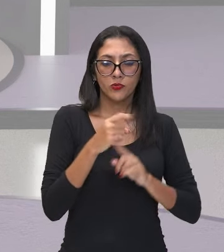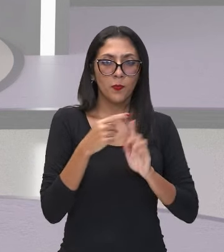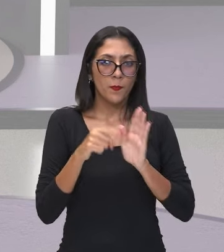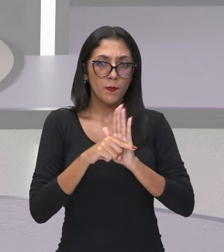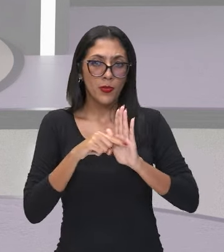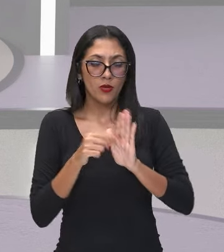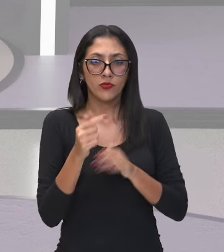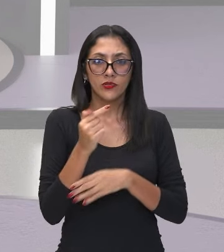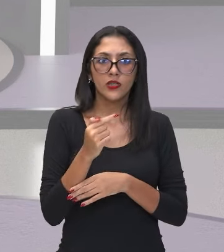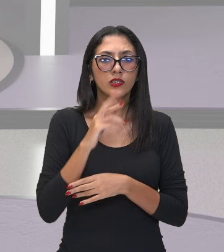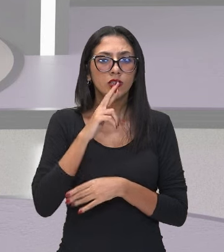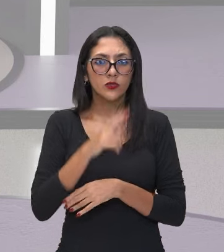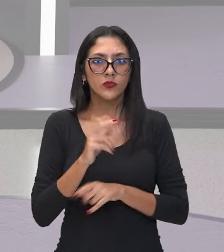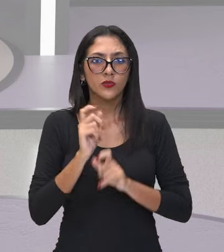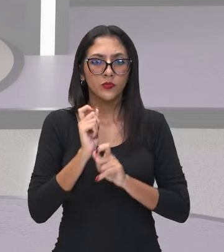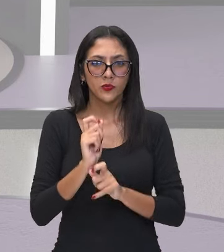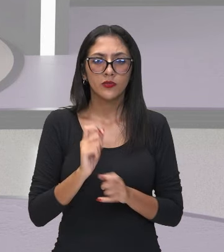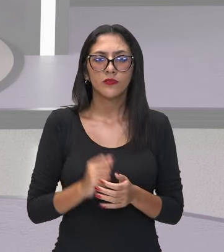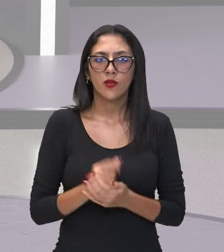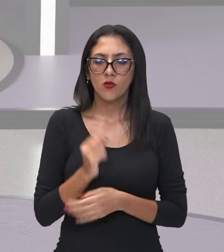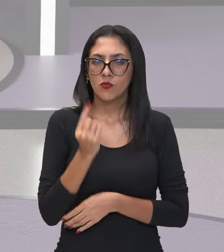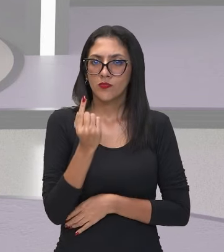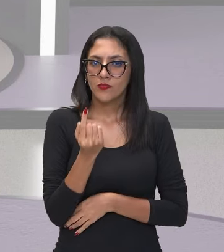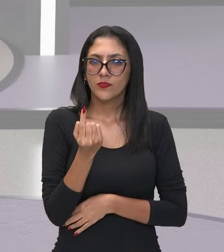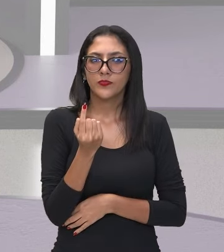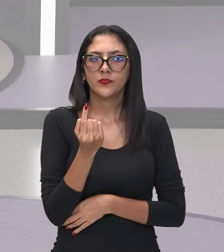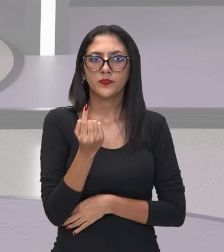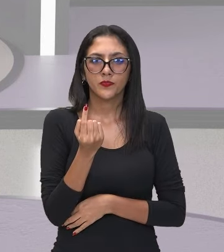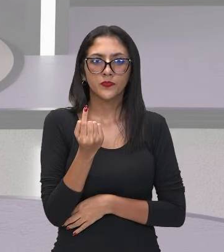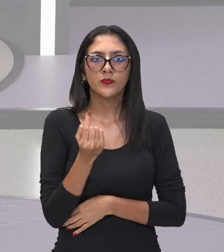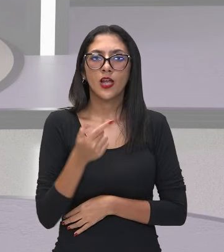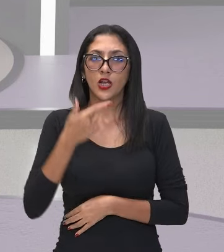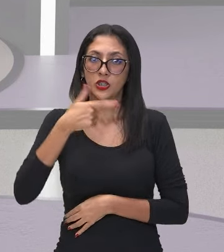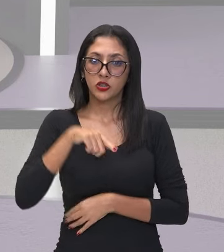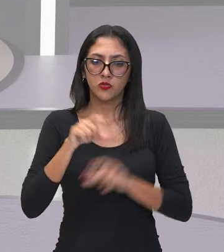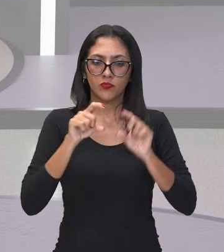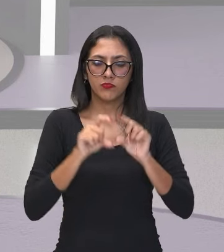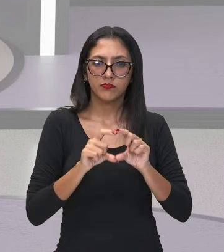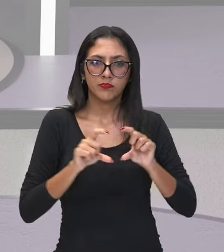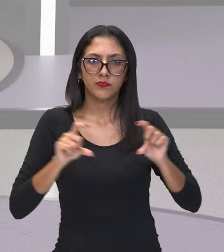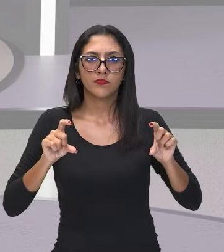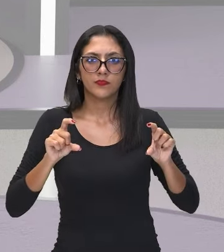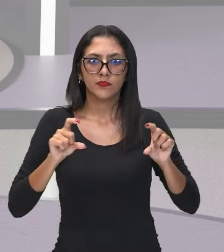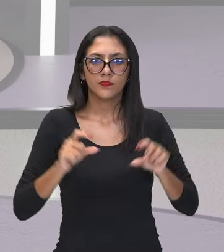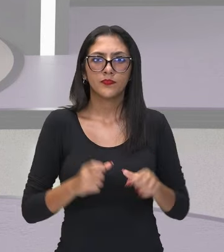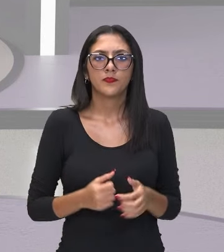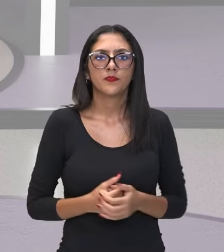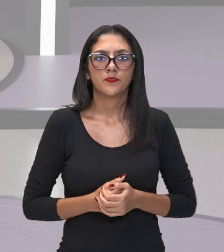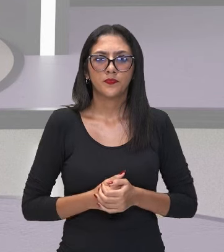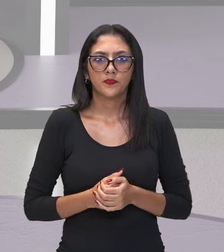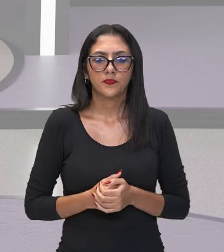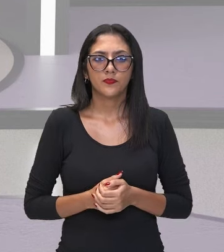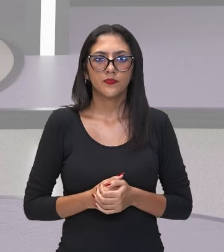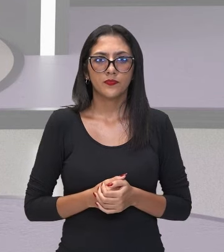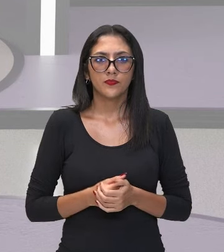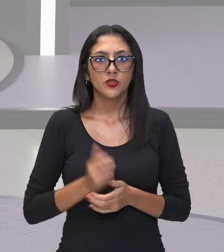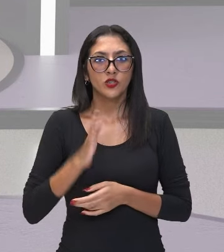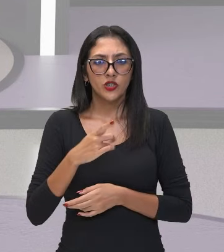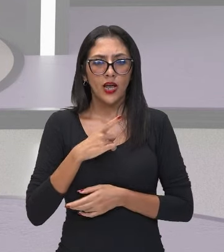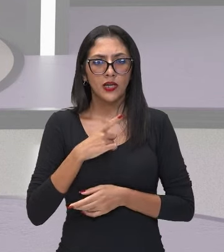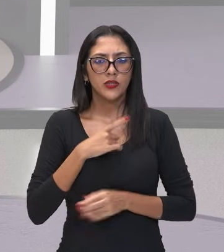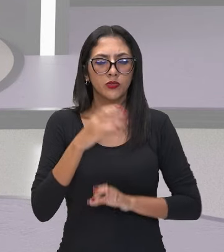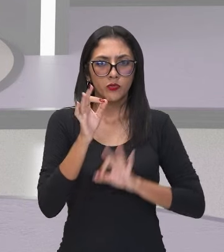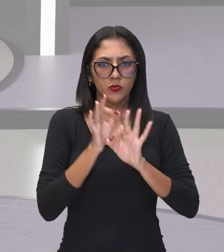quanto? Isso. 1. Aí você vai colocar o resultado lá. Da feita que você resolveu ali o